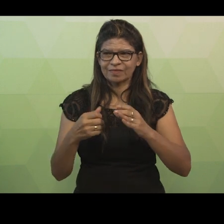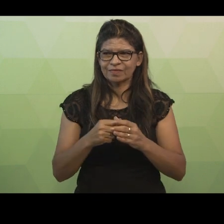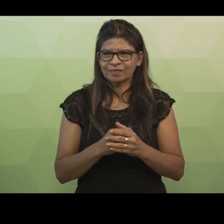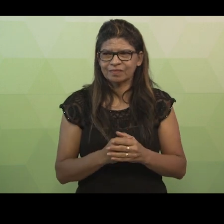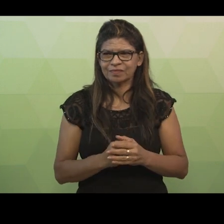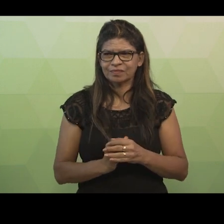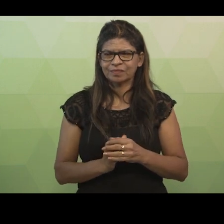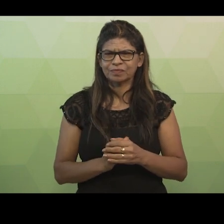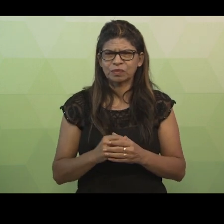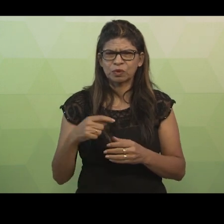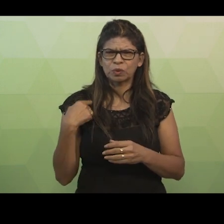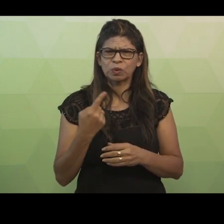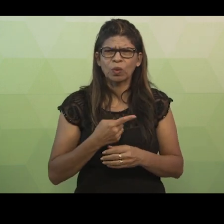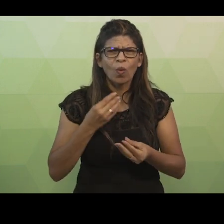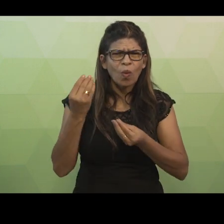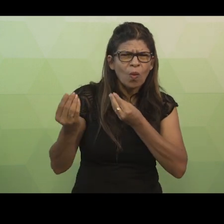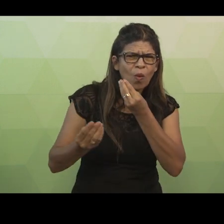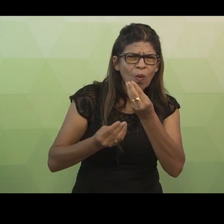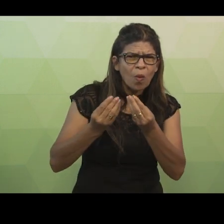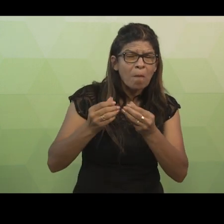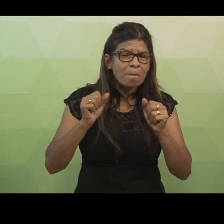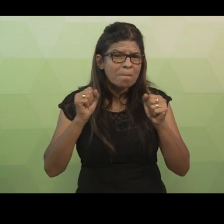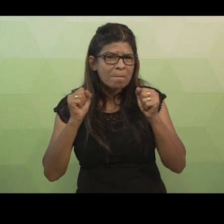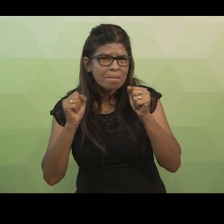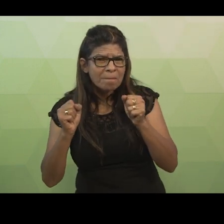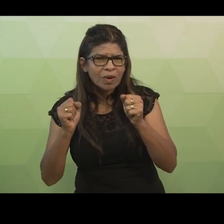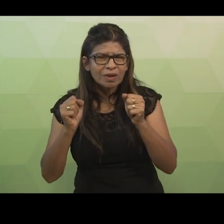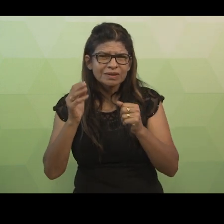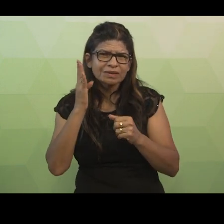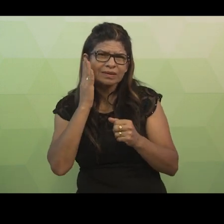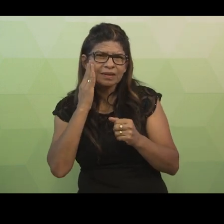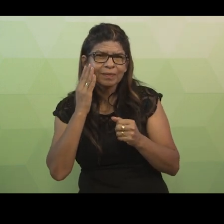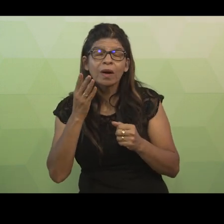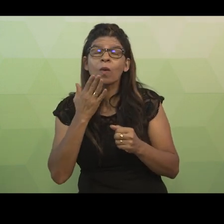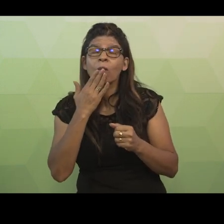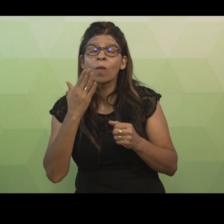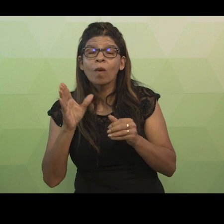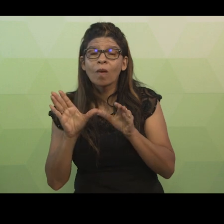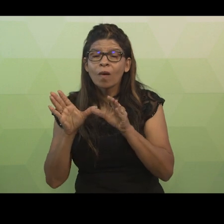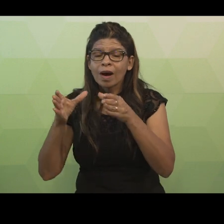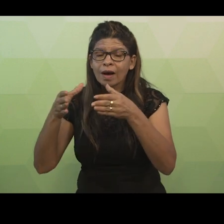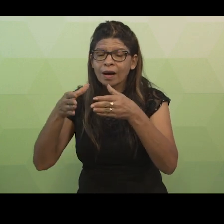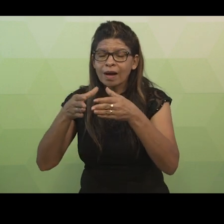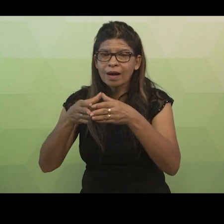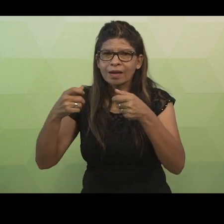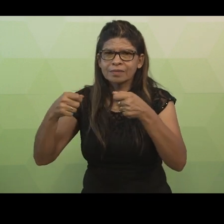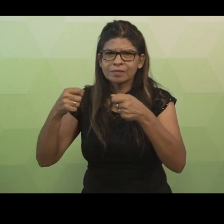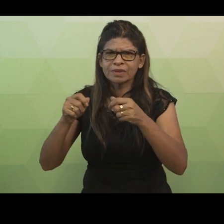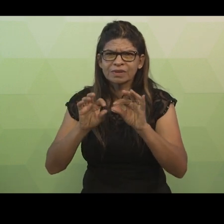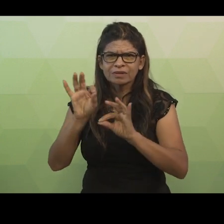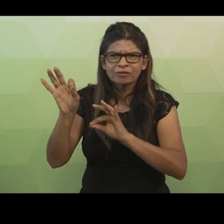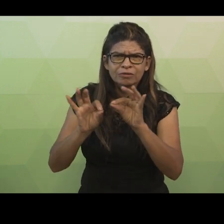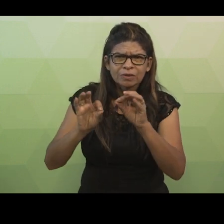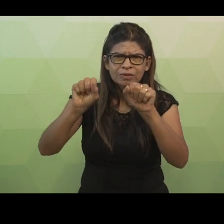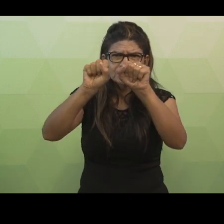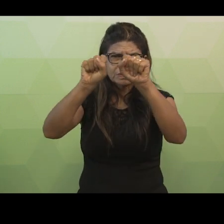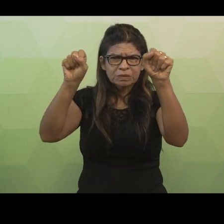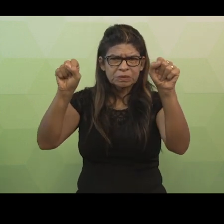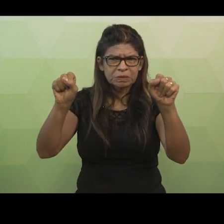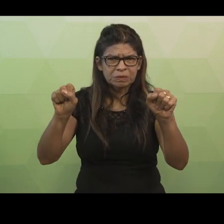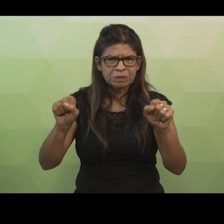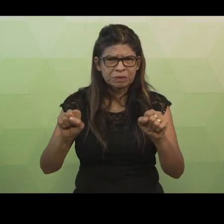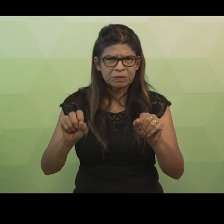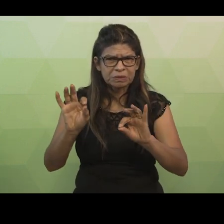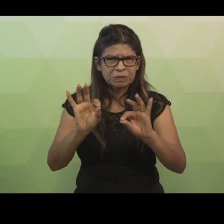Como possamos, então, identificar quais as classes que serão necessárias para a modelagem do sistema? O primeiro